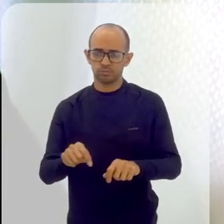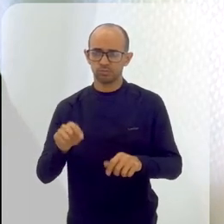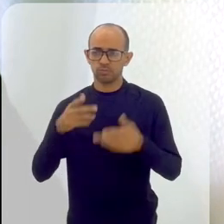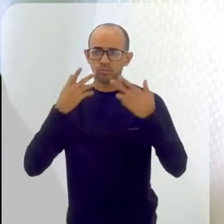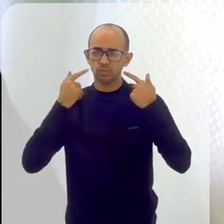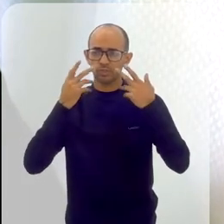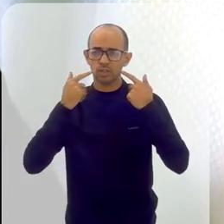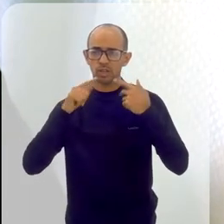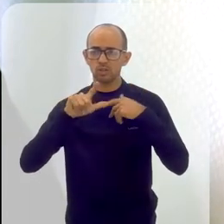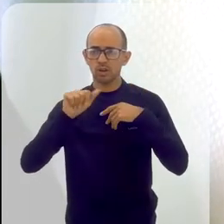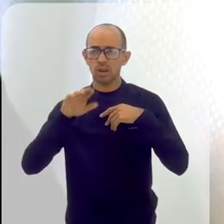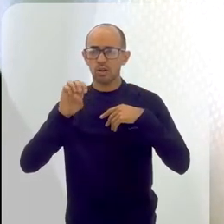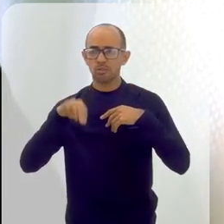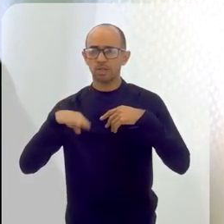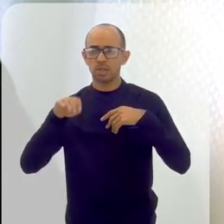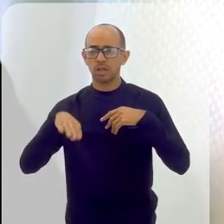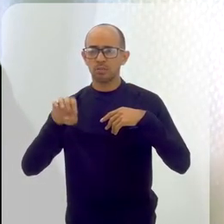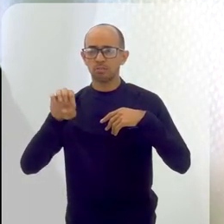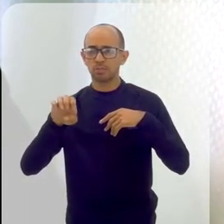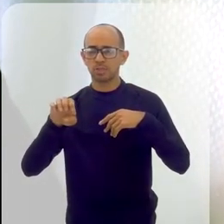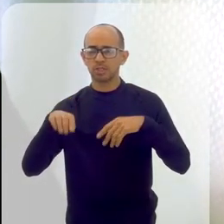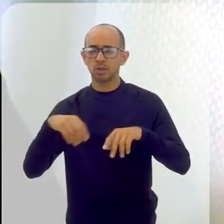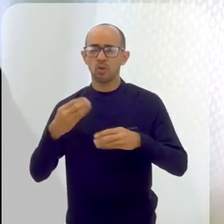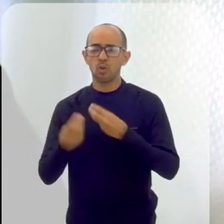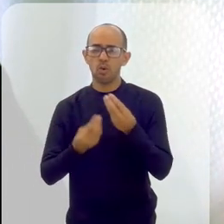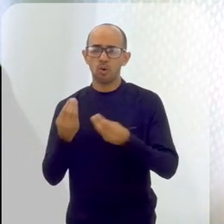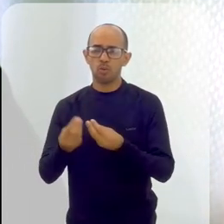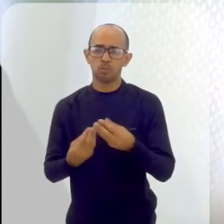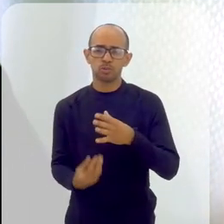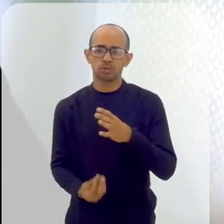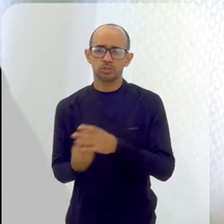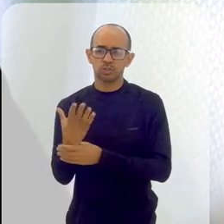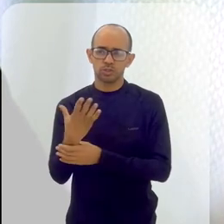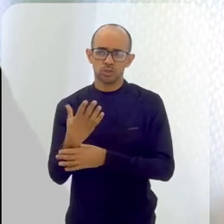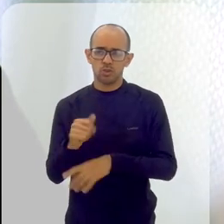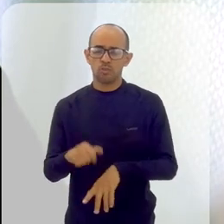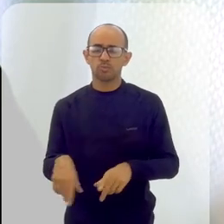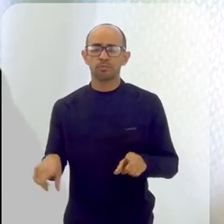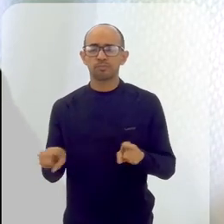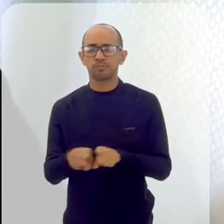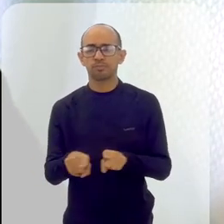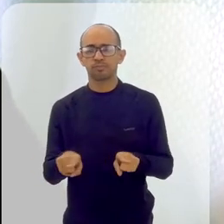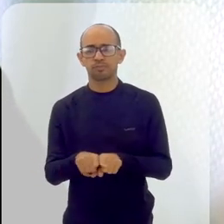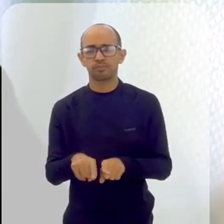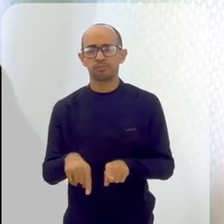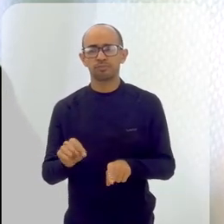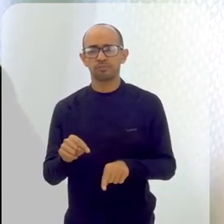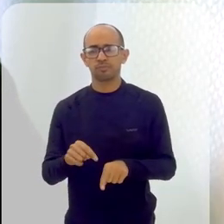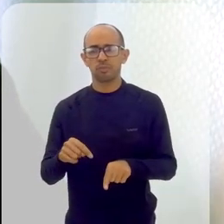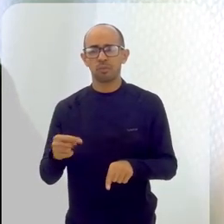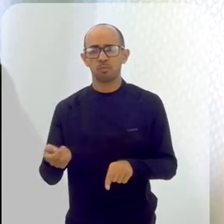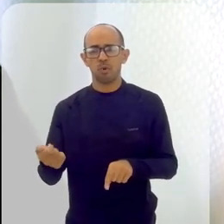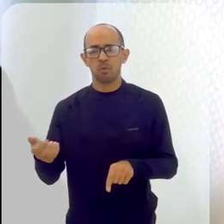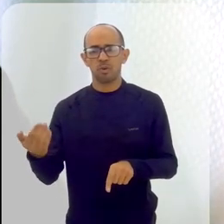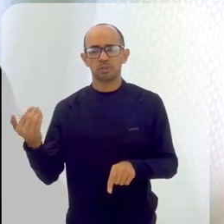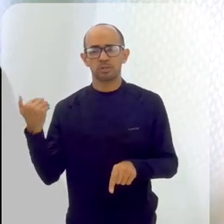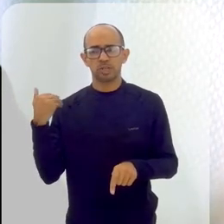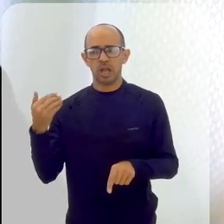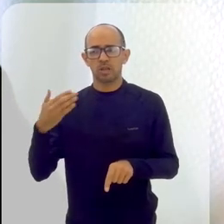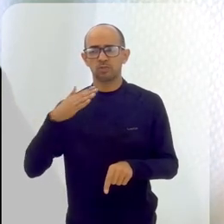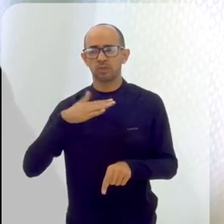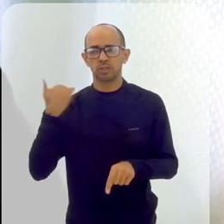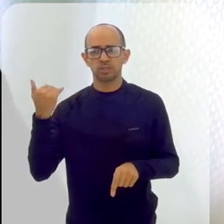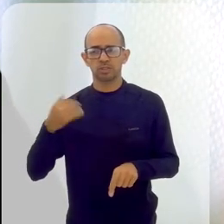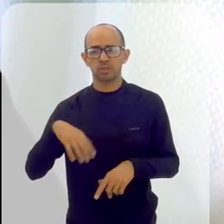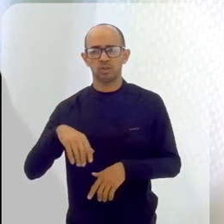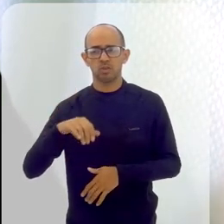lambi-lambi. Então, eu fiz diversas entrevistas com as criadoras. A Jimi Lima, inclusive, ela faleceu há pouco